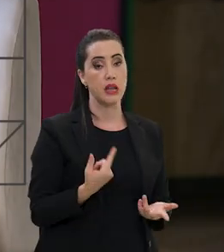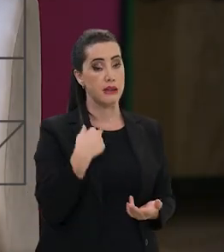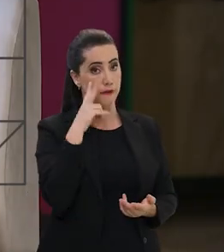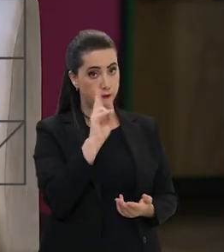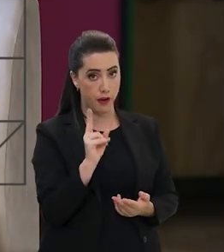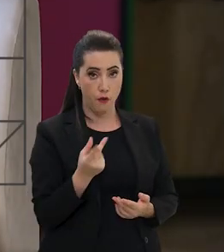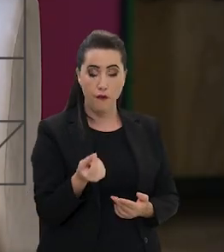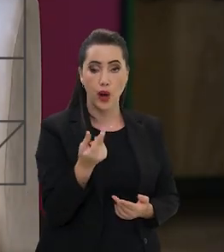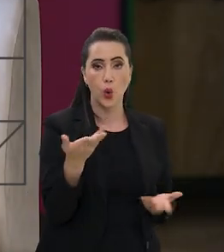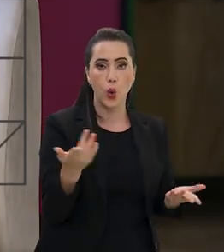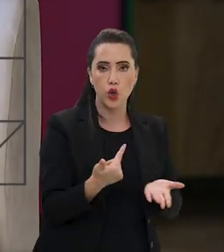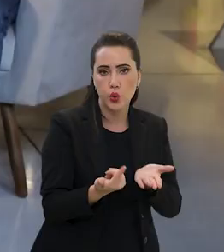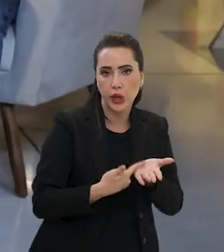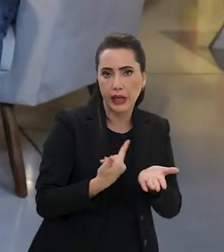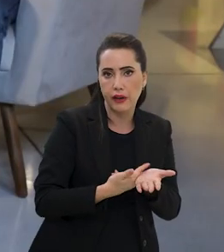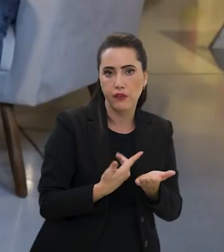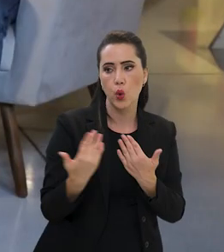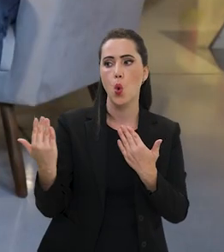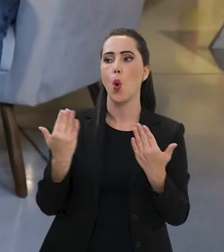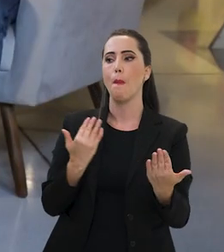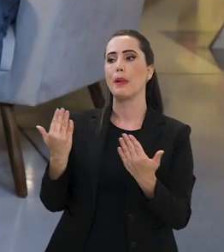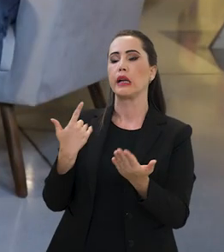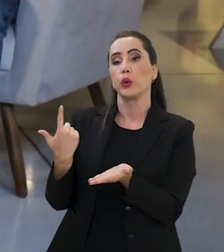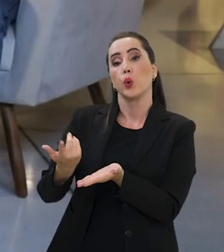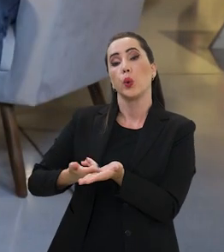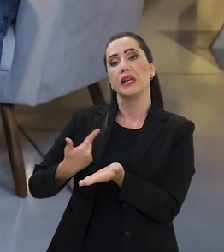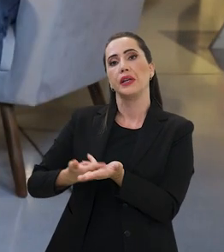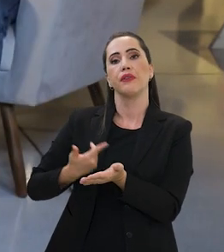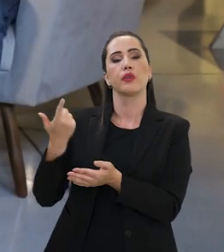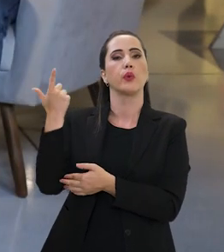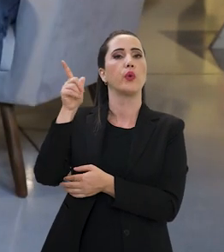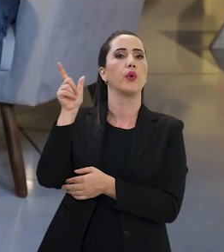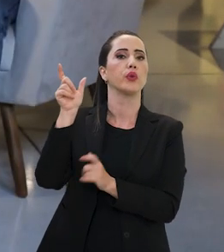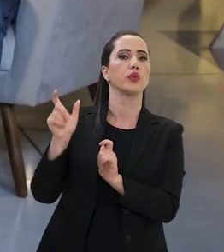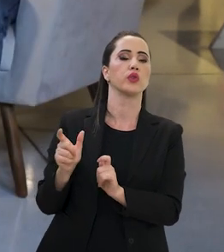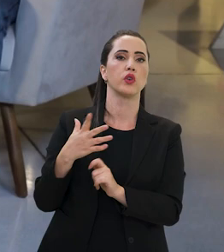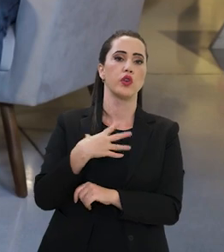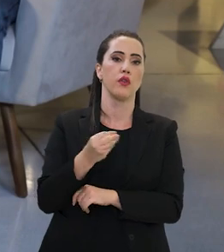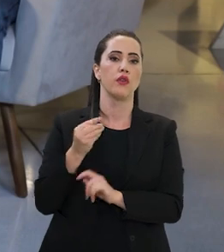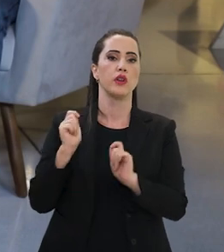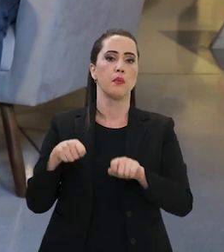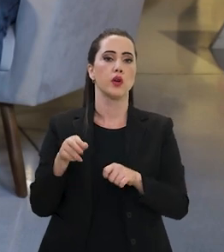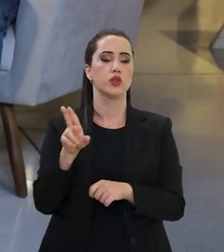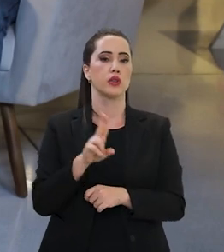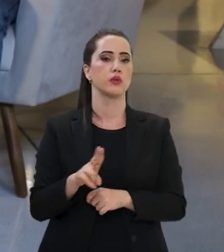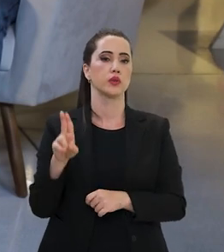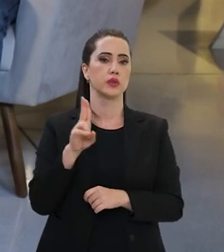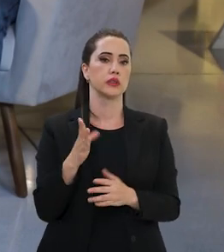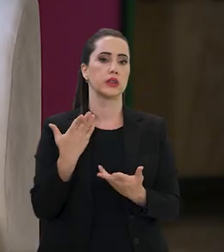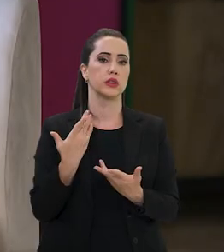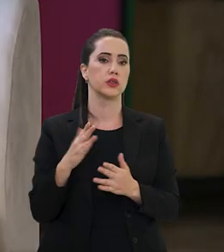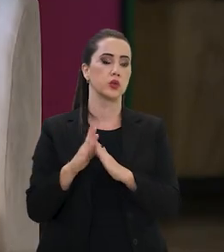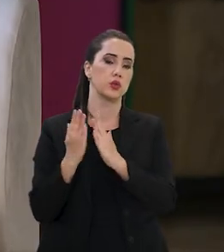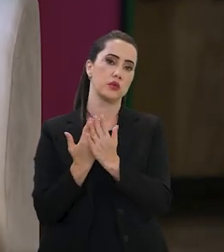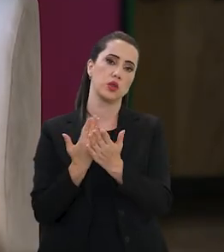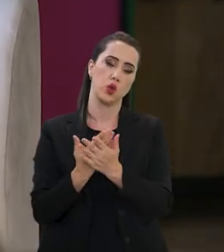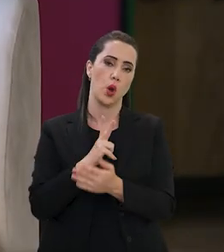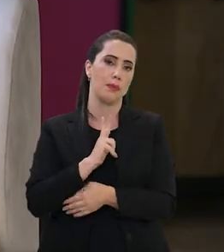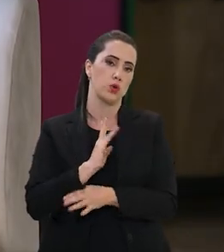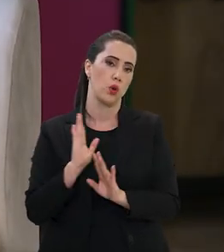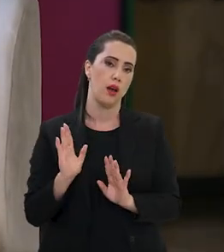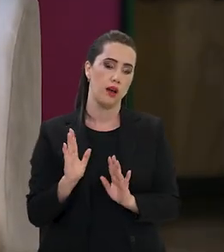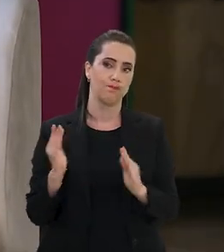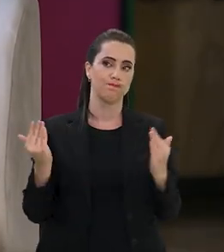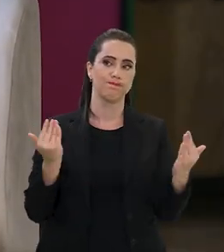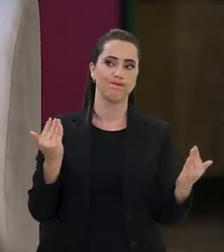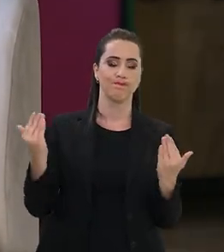super importante quando você pega os valores do nosso livro didático comparado aos livros, sei lá, que um filho nosso pode estar